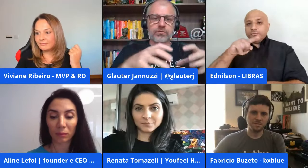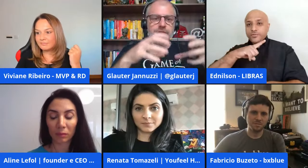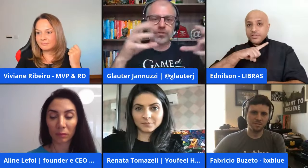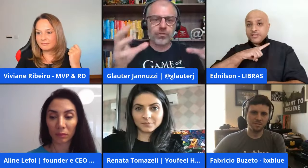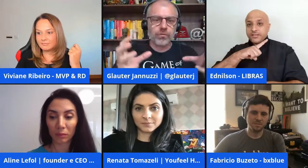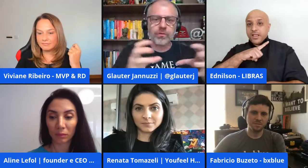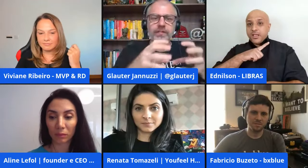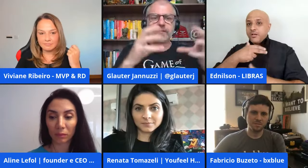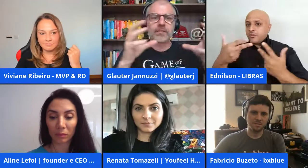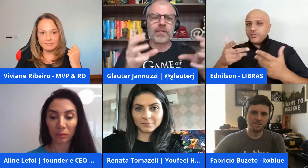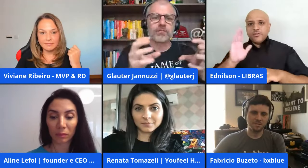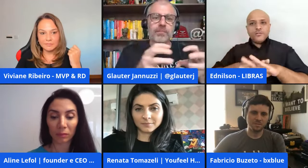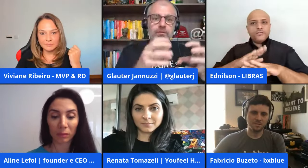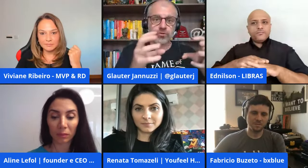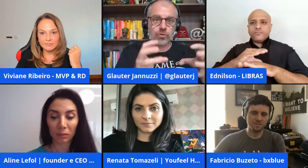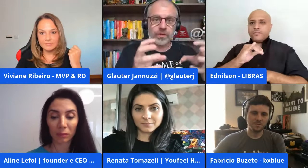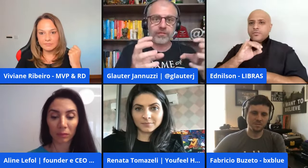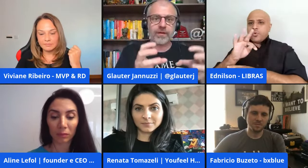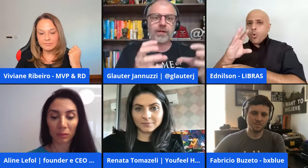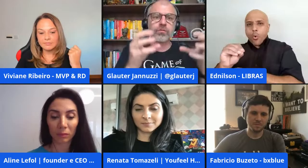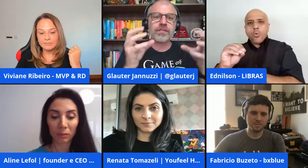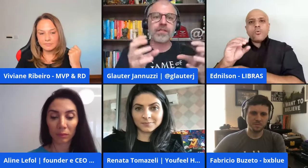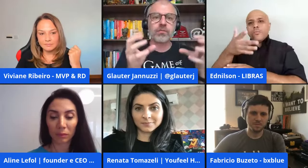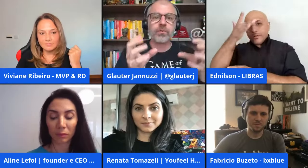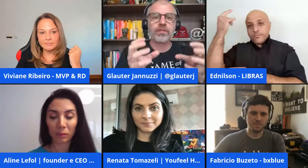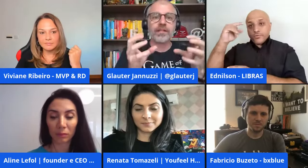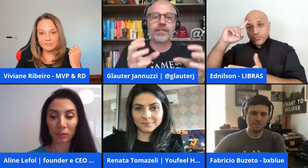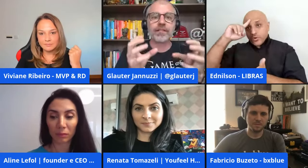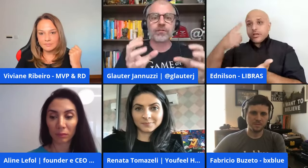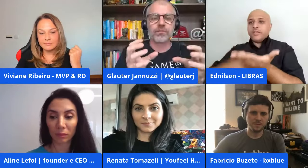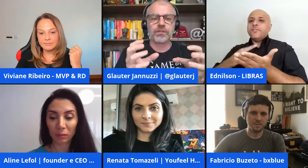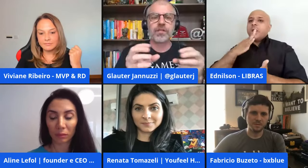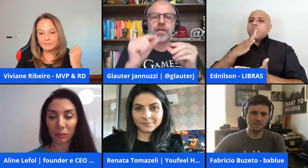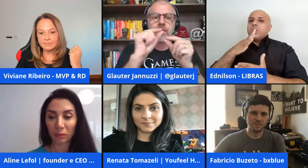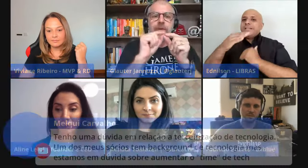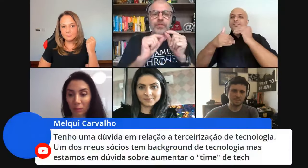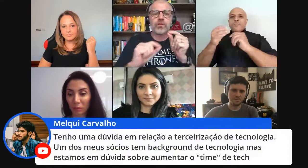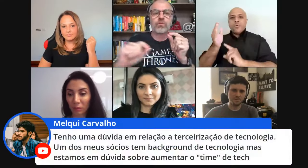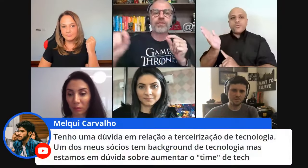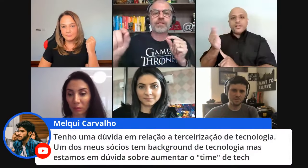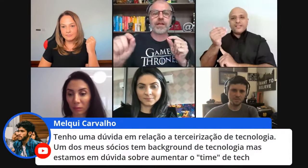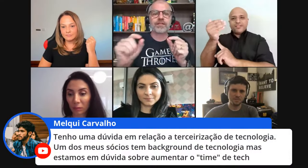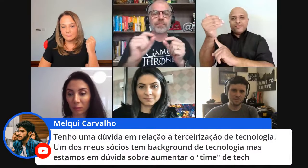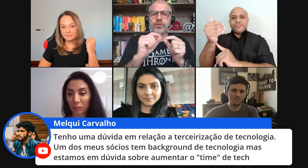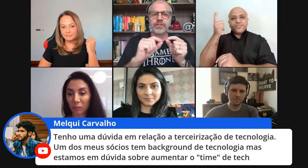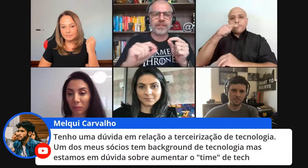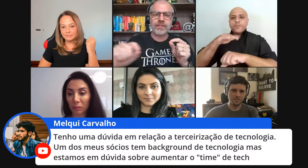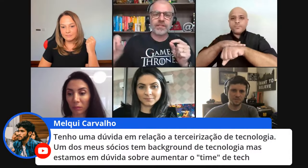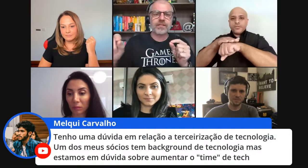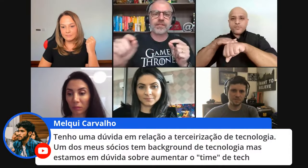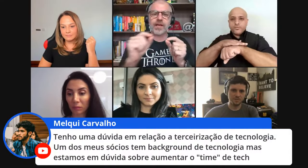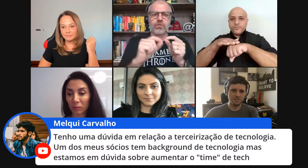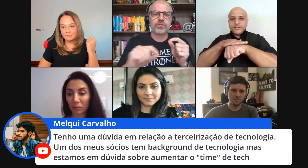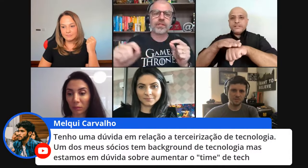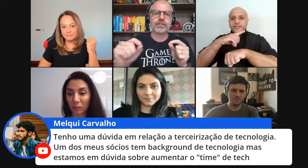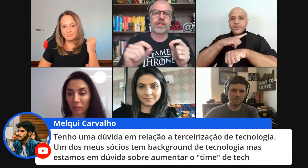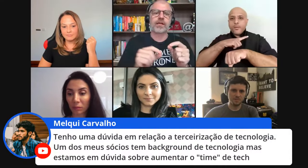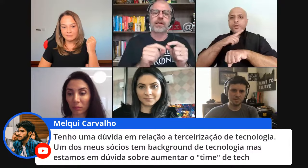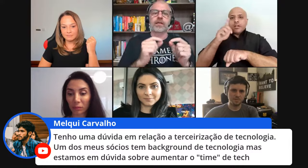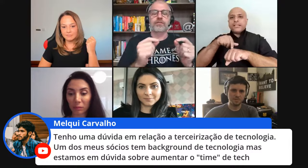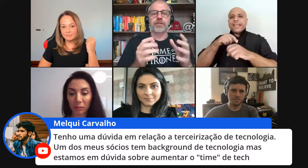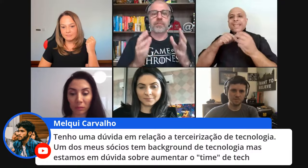seja um CTO alguém determinado uma pessoa que vá conhecer um pouco da tecnologia para poder conversar que você pode até terceirizar